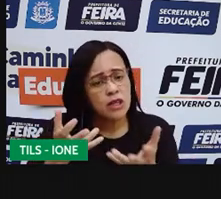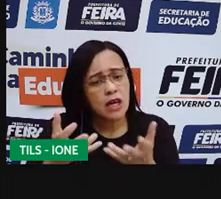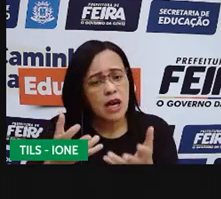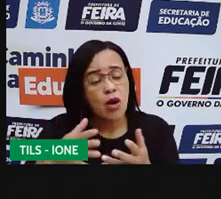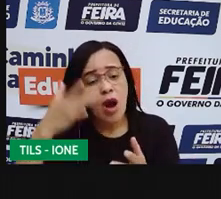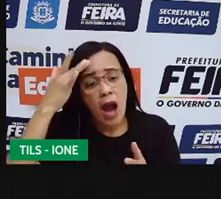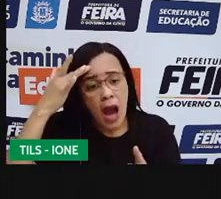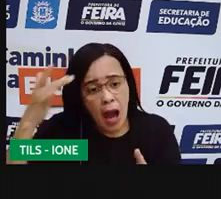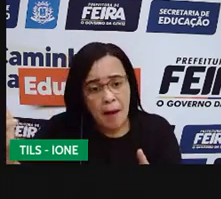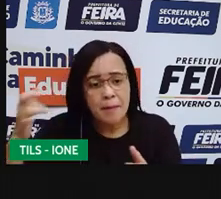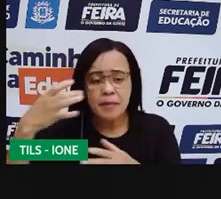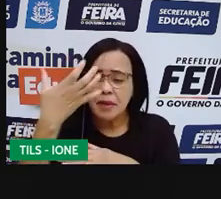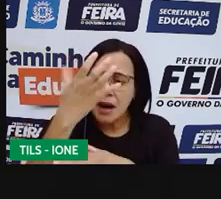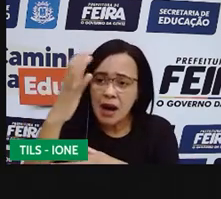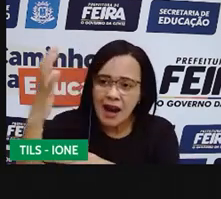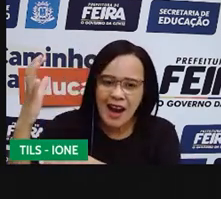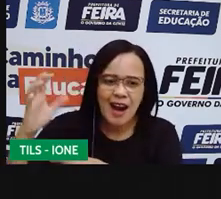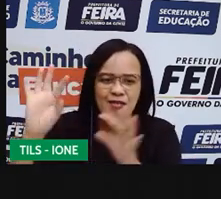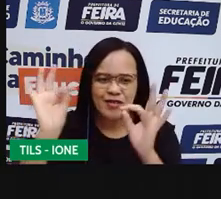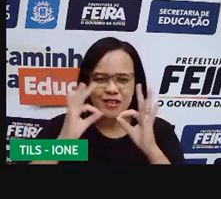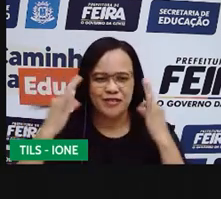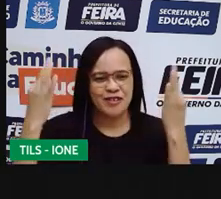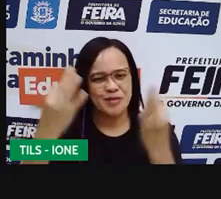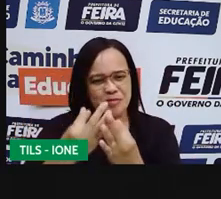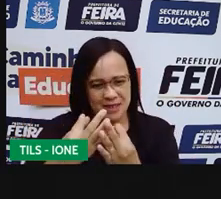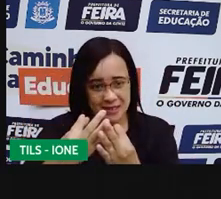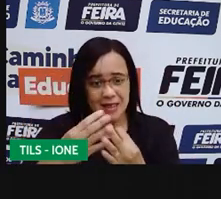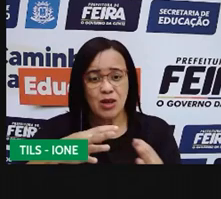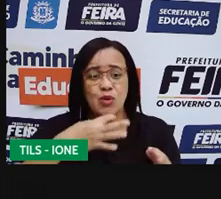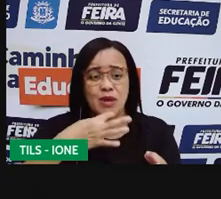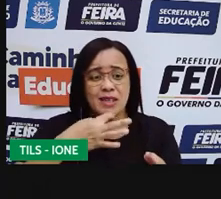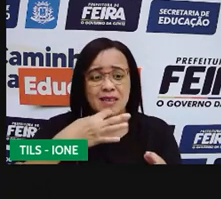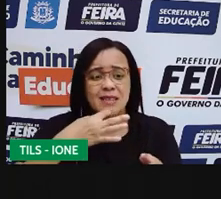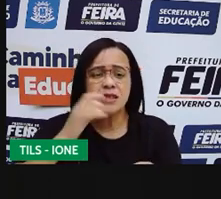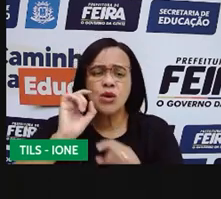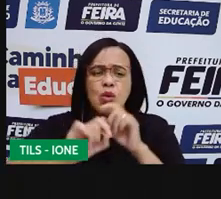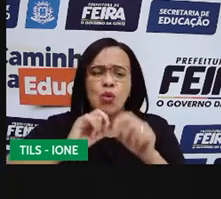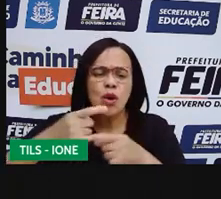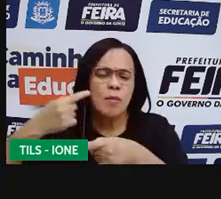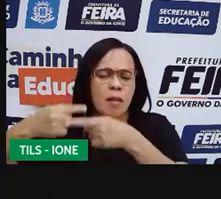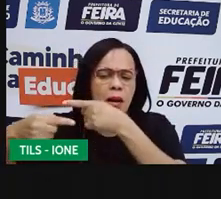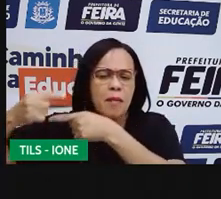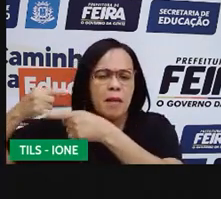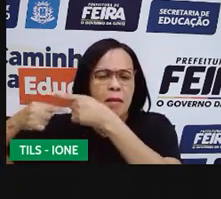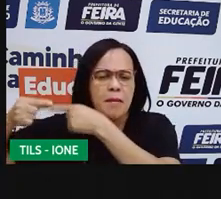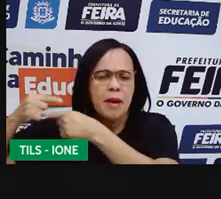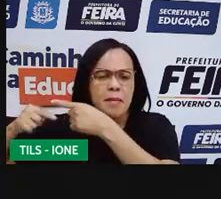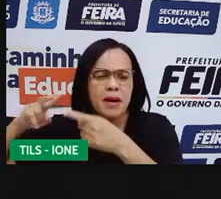árvore genealógica da sua família, para que conheçam assim de onde vem a sua história.